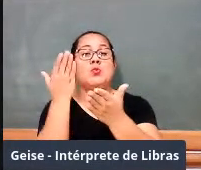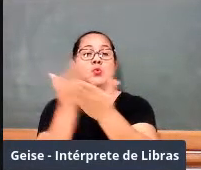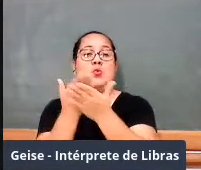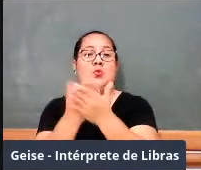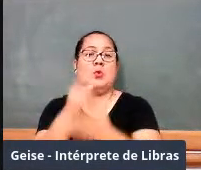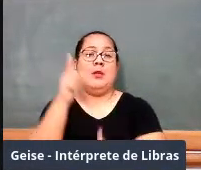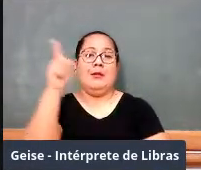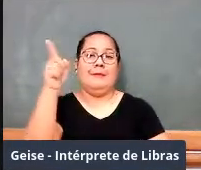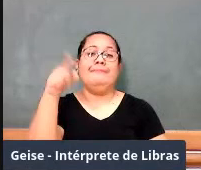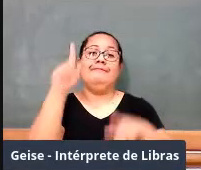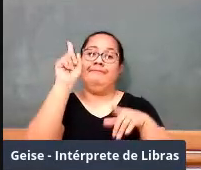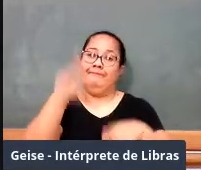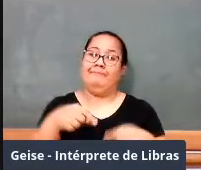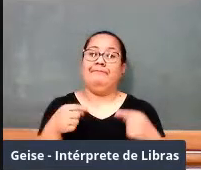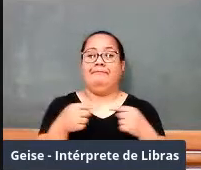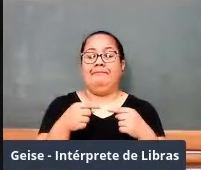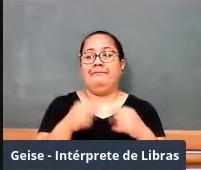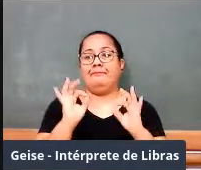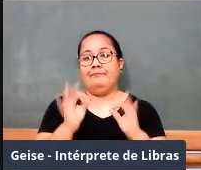conversa aqui?